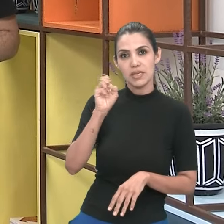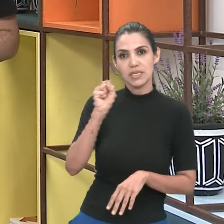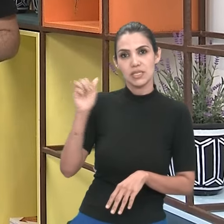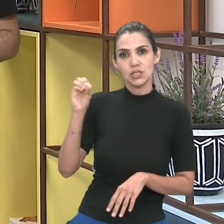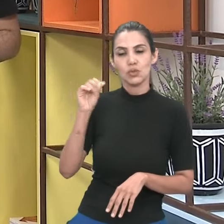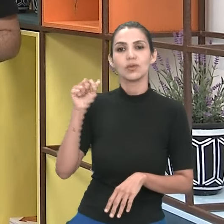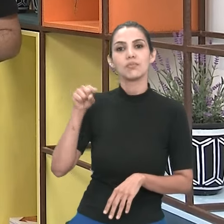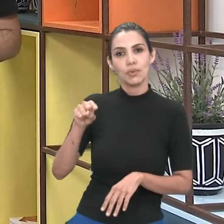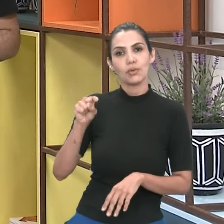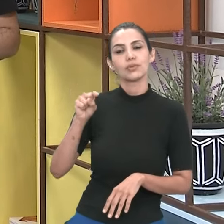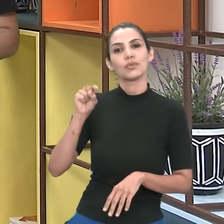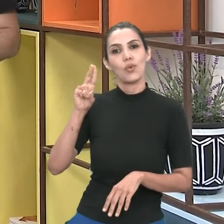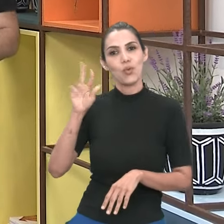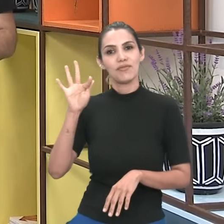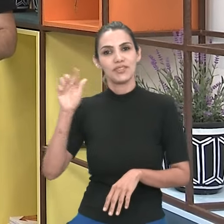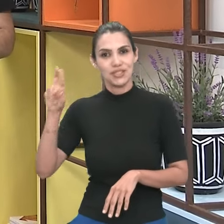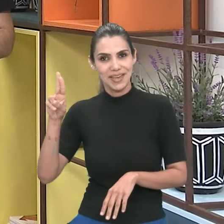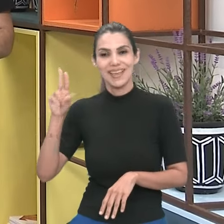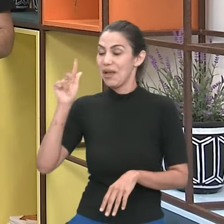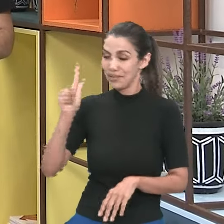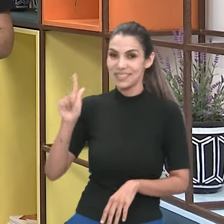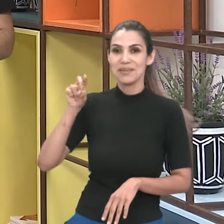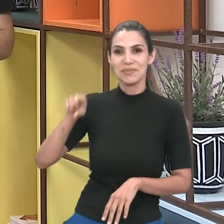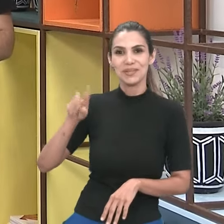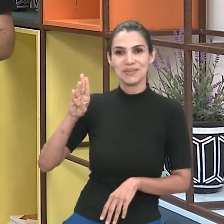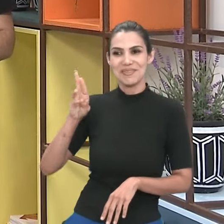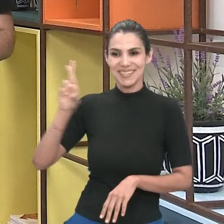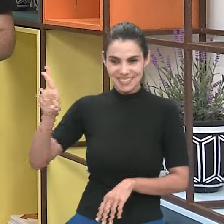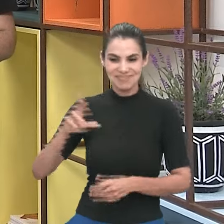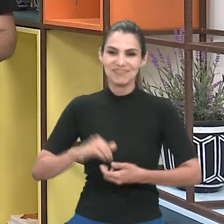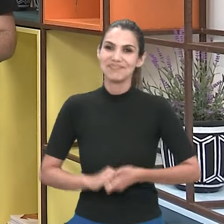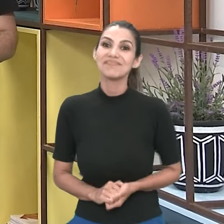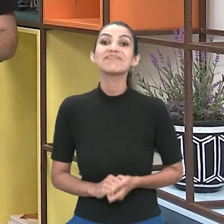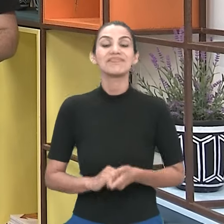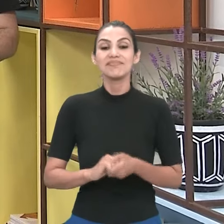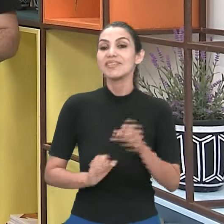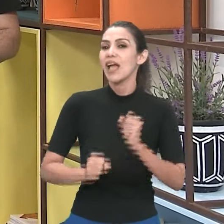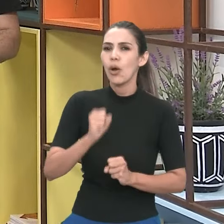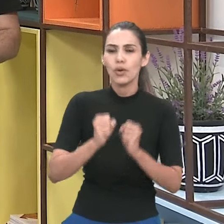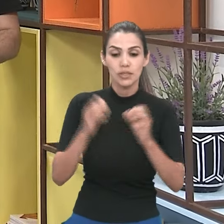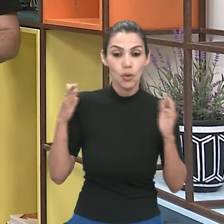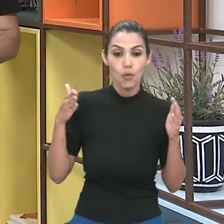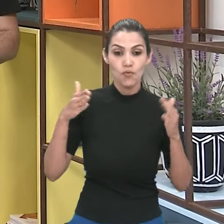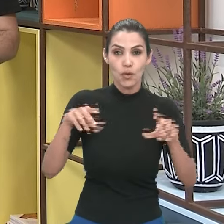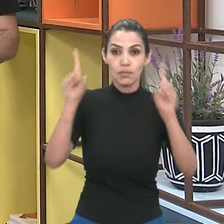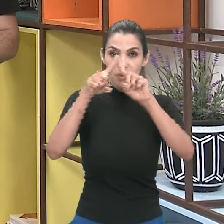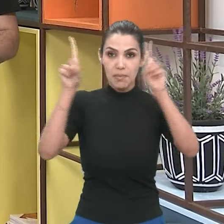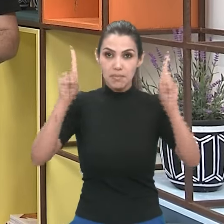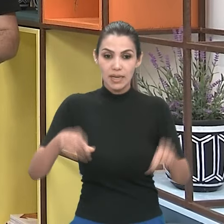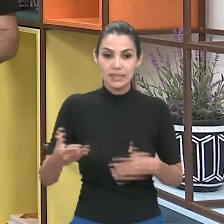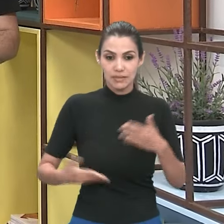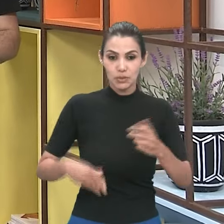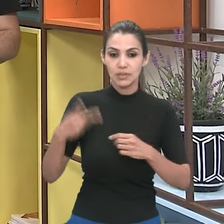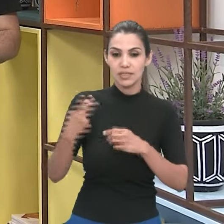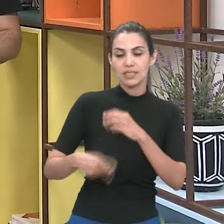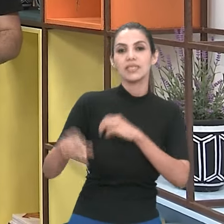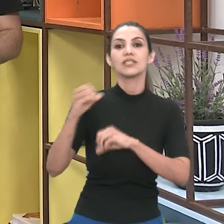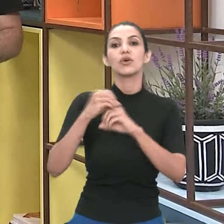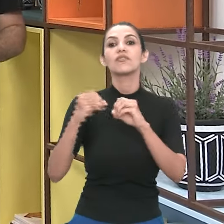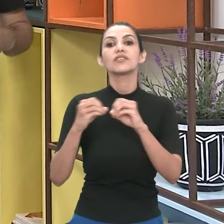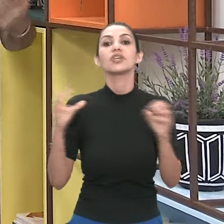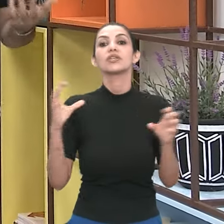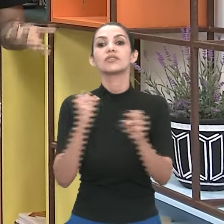.br. Lembrando que a corrida será realizada para servidores e colaboradores da UFG com 500 vagas